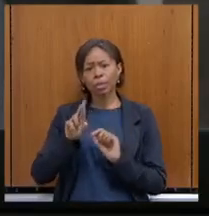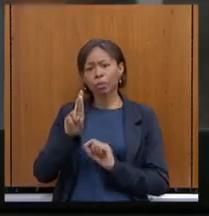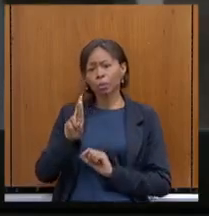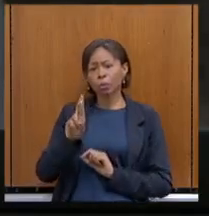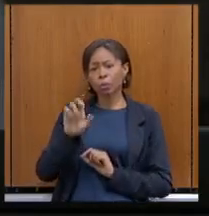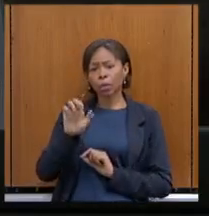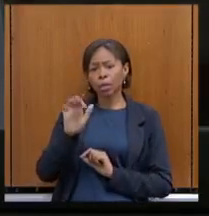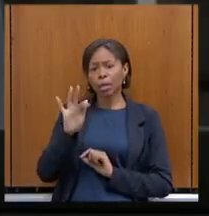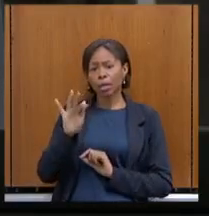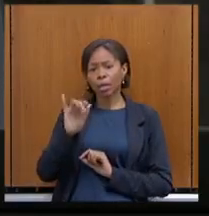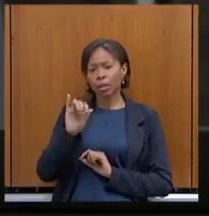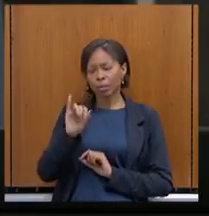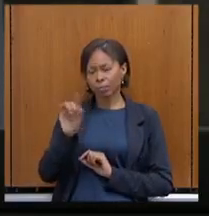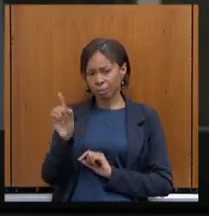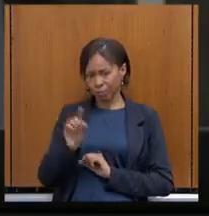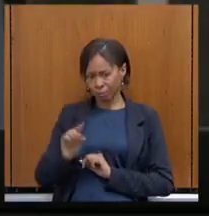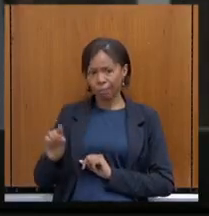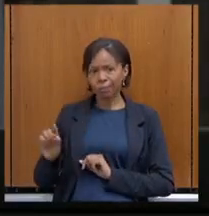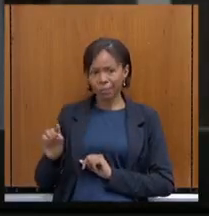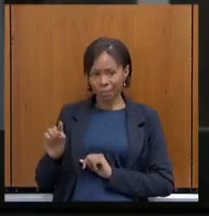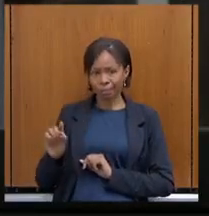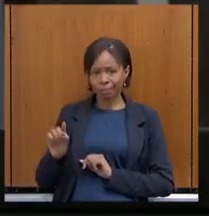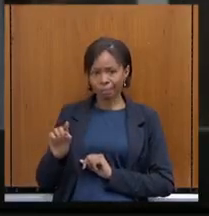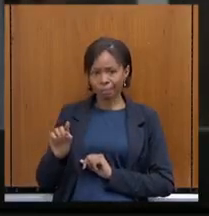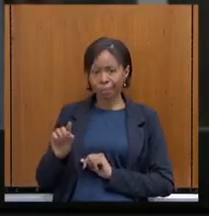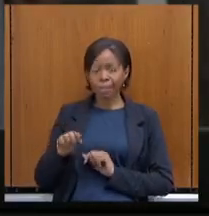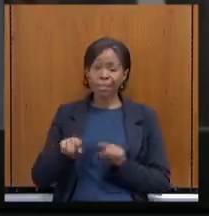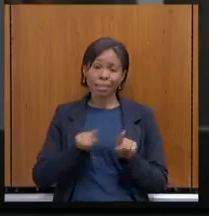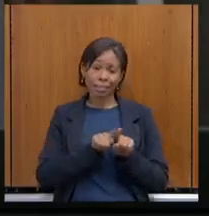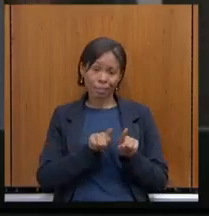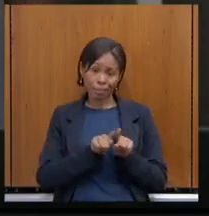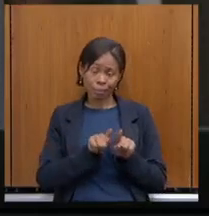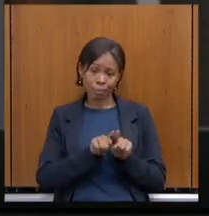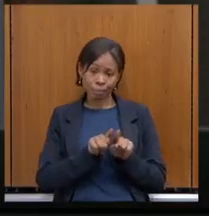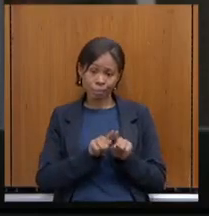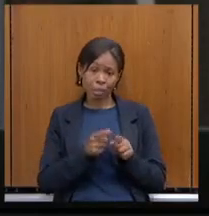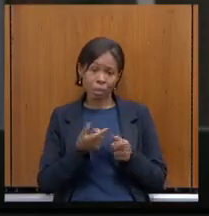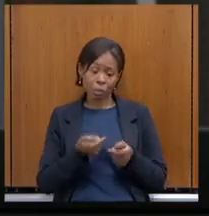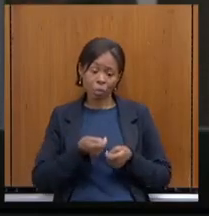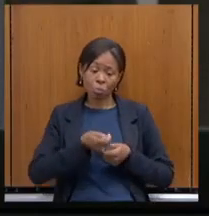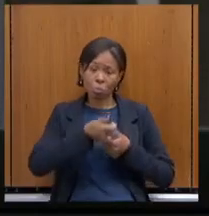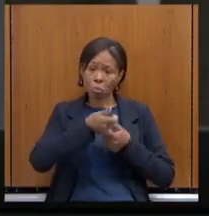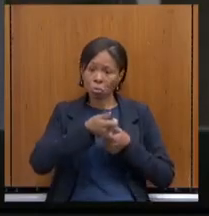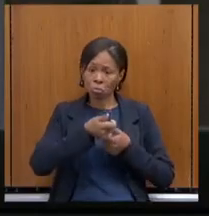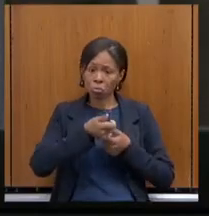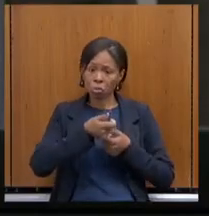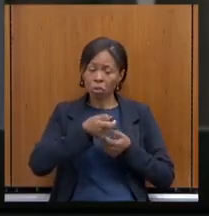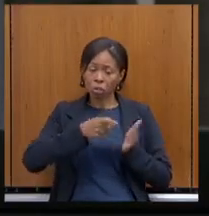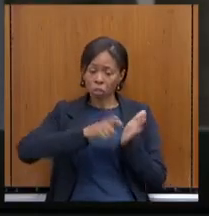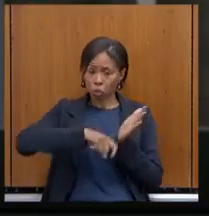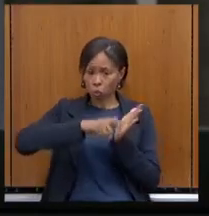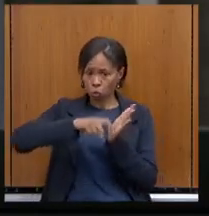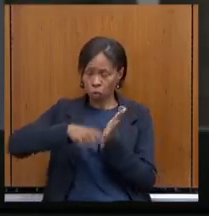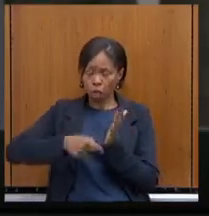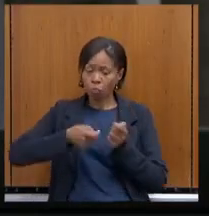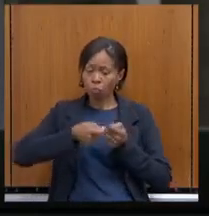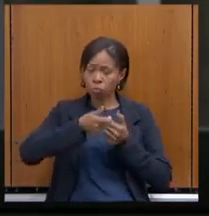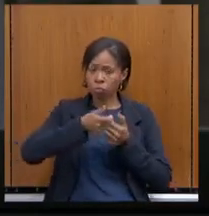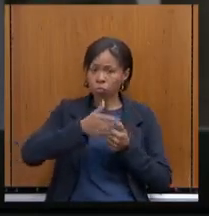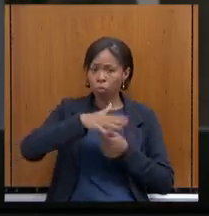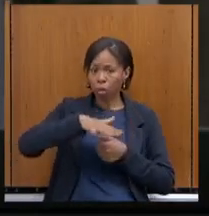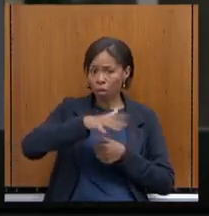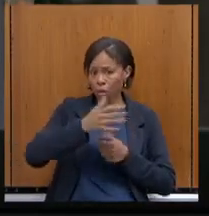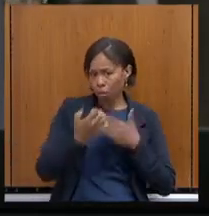e outra parte, com benefícios tributários para as nossas empresas. A lei está em vigor,